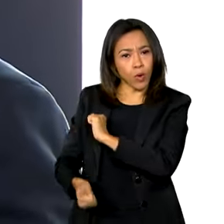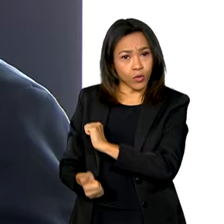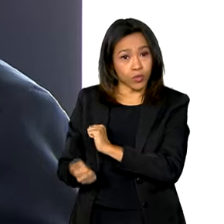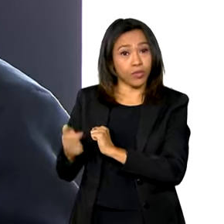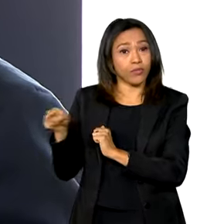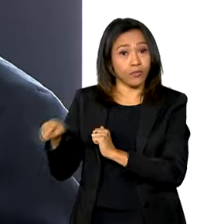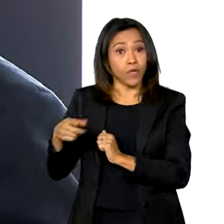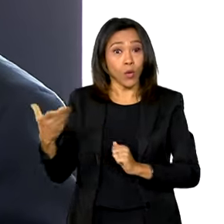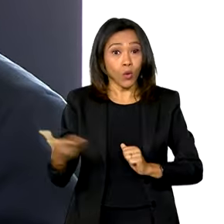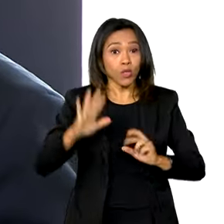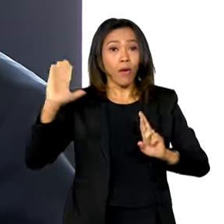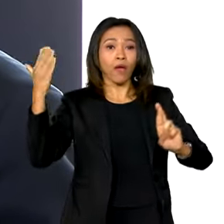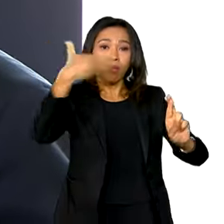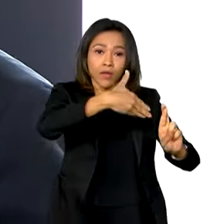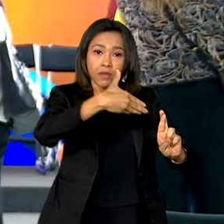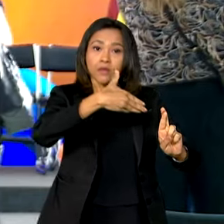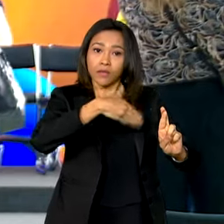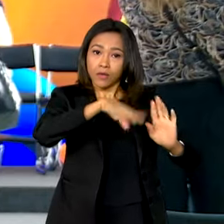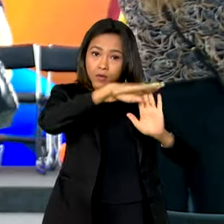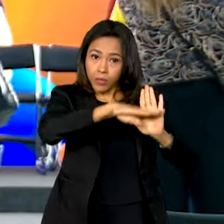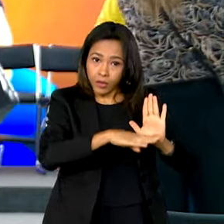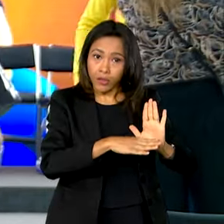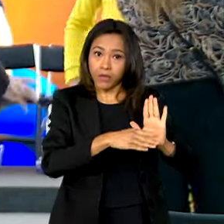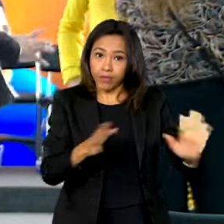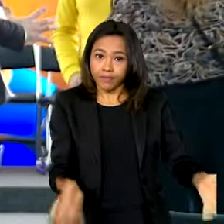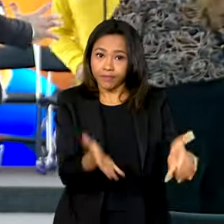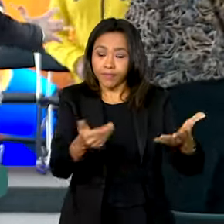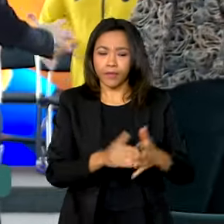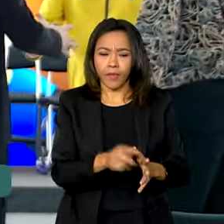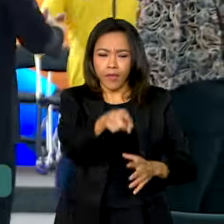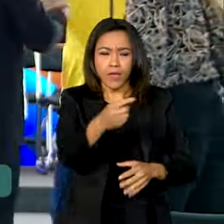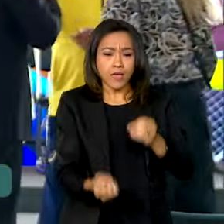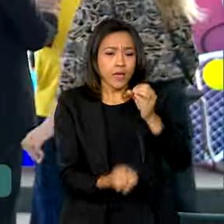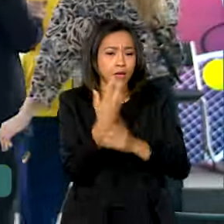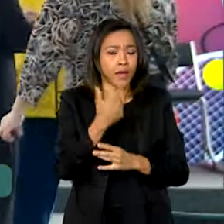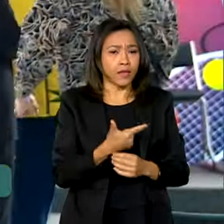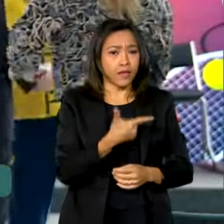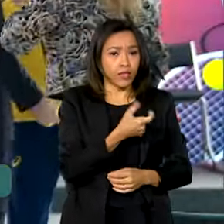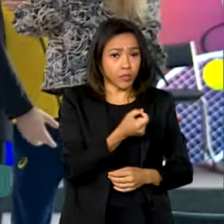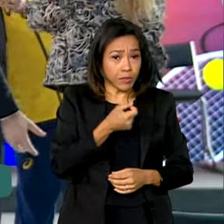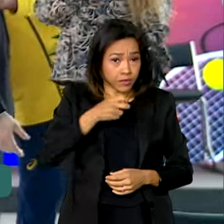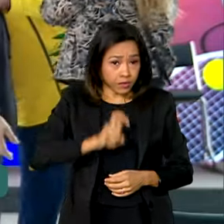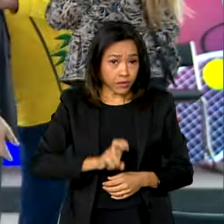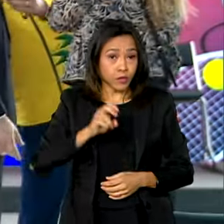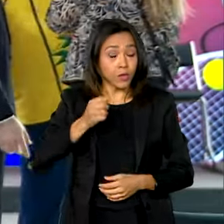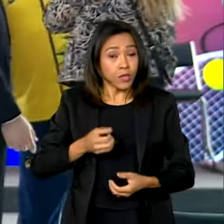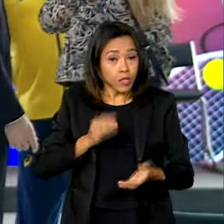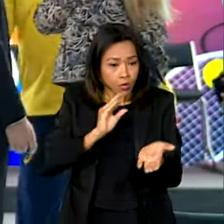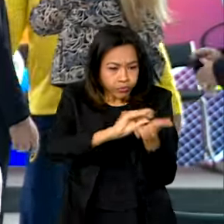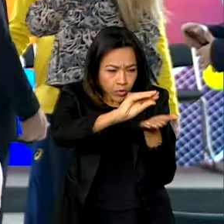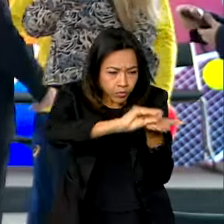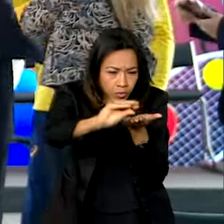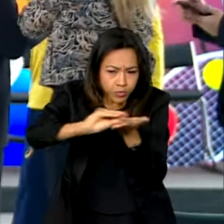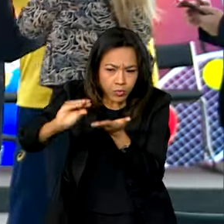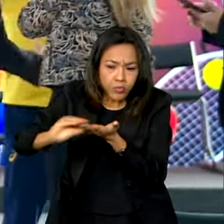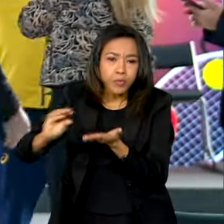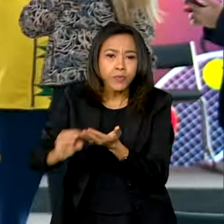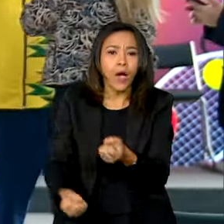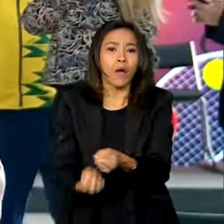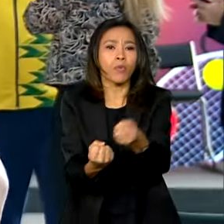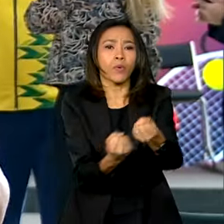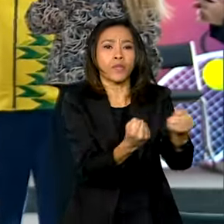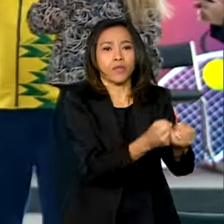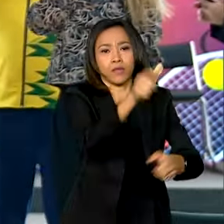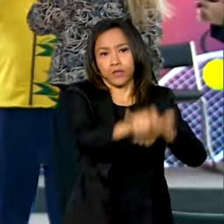Hoje é o maior programa de incentivo ao esporte no mundo. Criado em 2005, o Bolsa Atleta patrocina esportistas de alto rendimento,